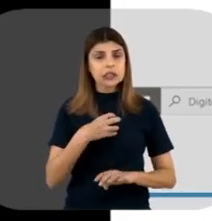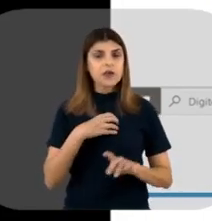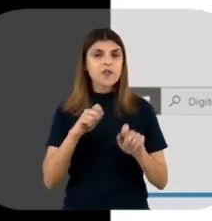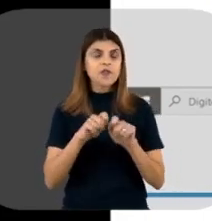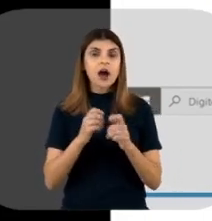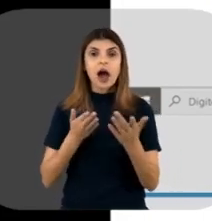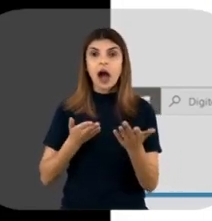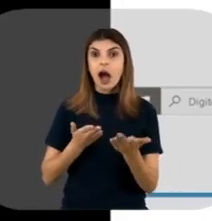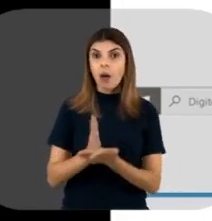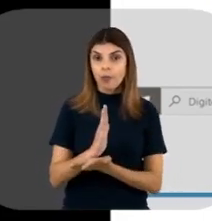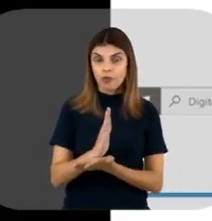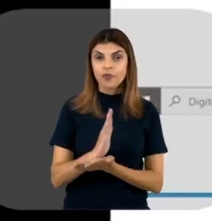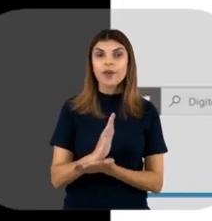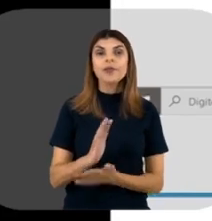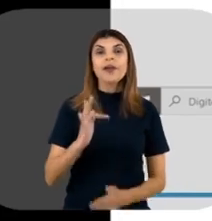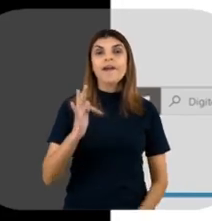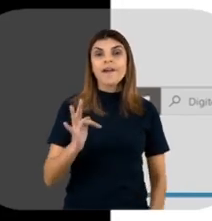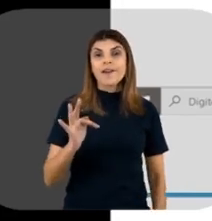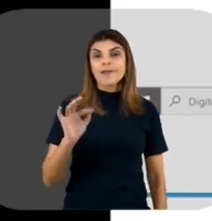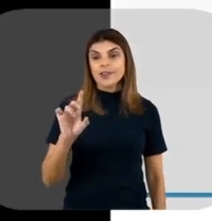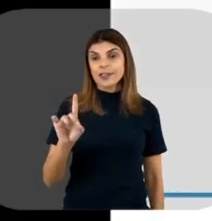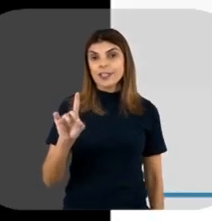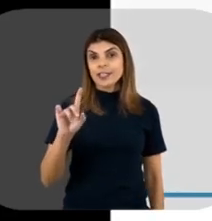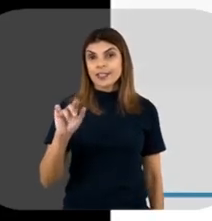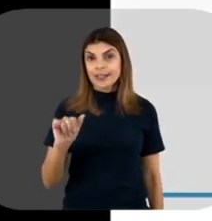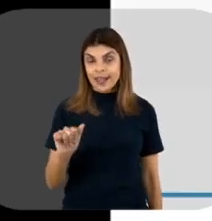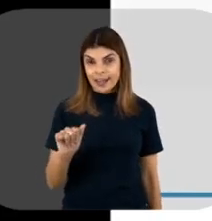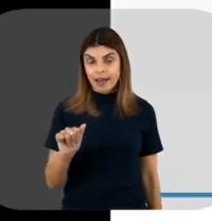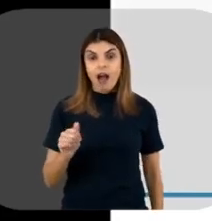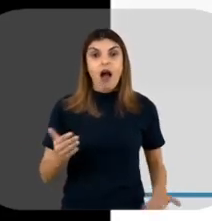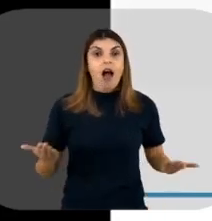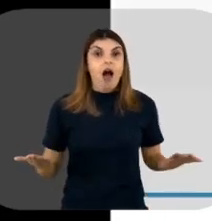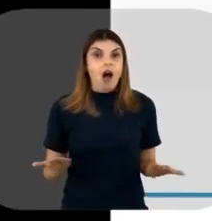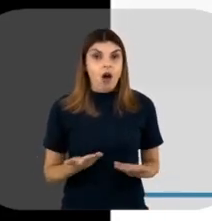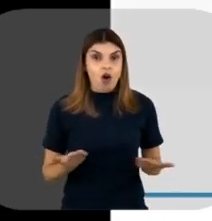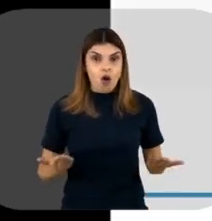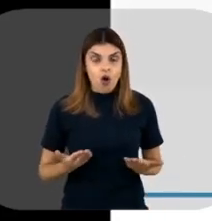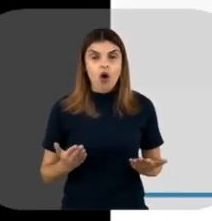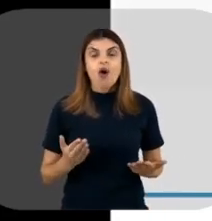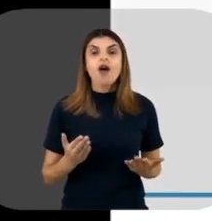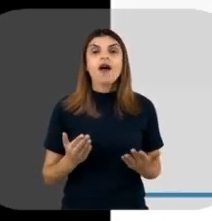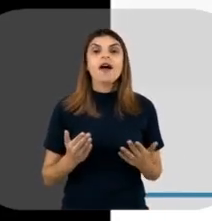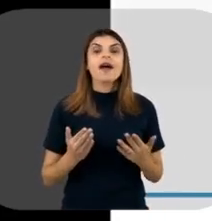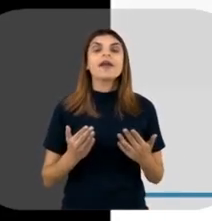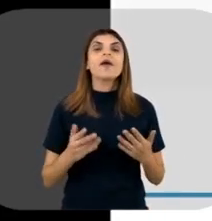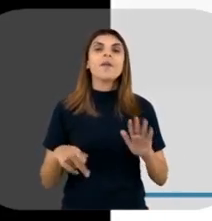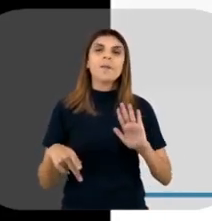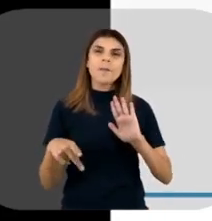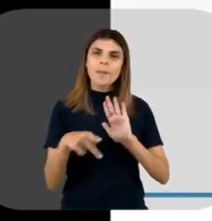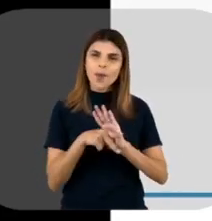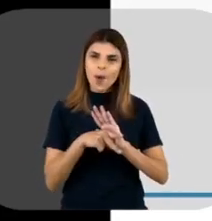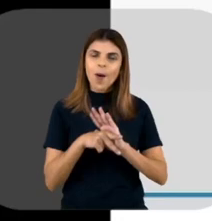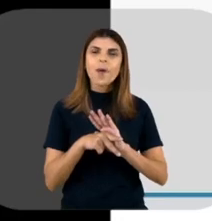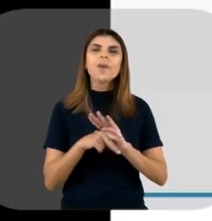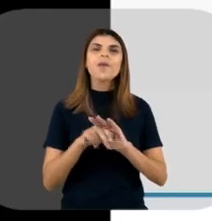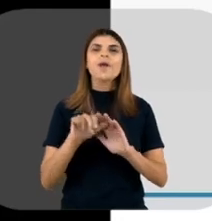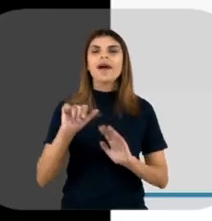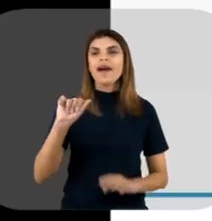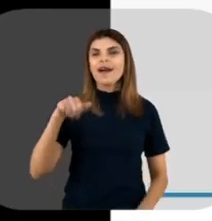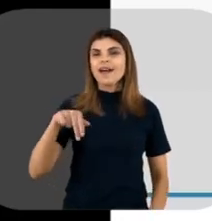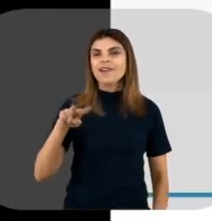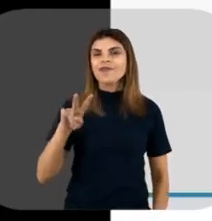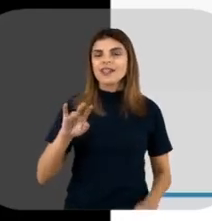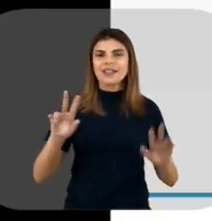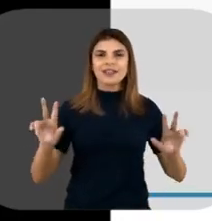foi quando ele foi aprovado pela FDA. E agora a Anvisa autorizou o uso emergencial desse